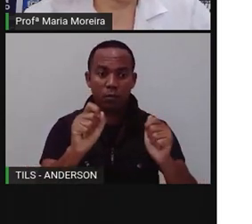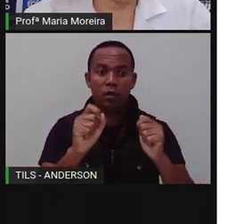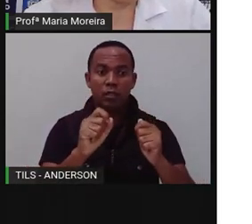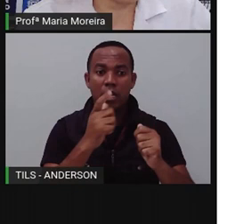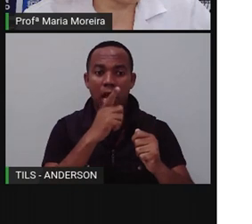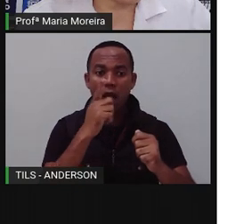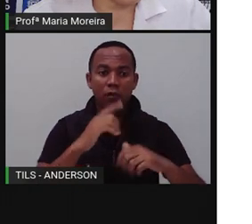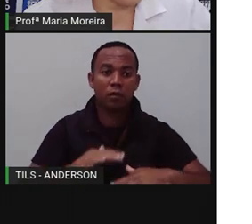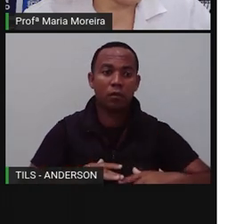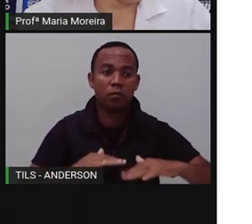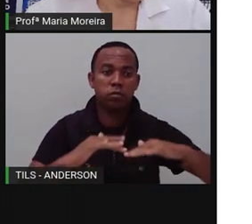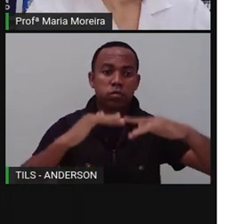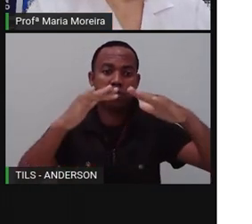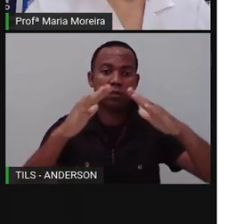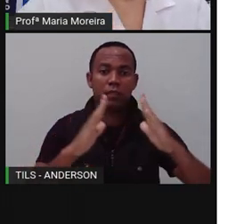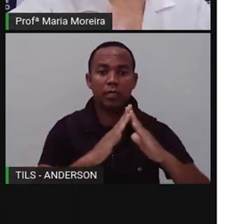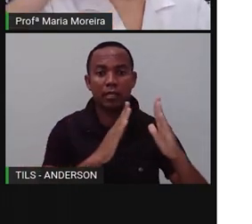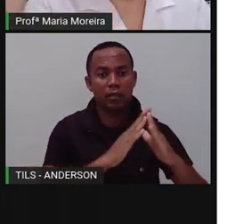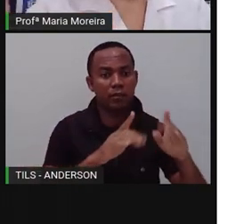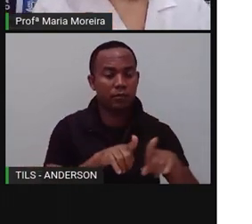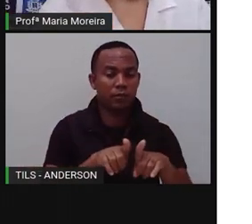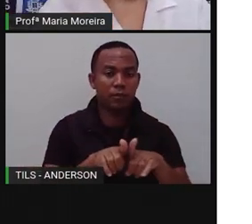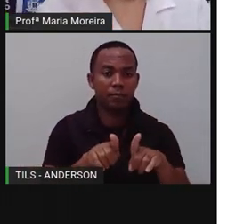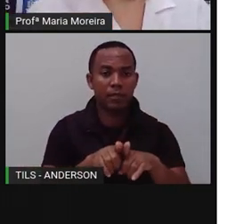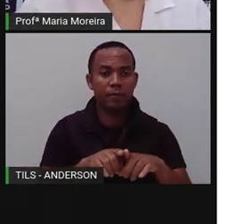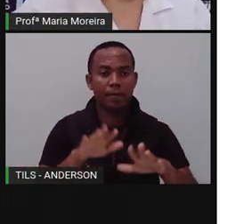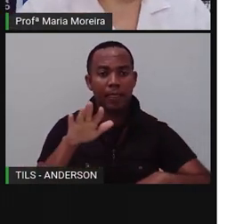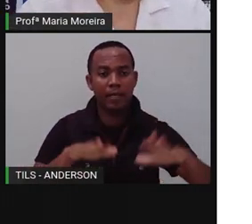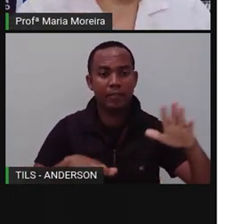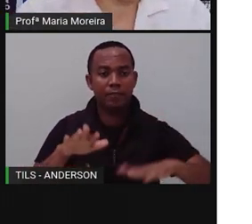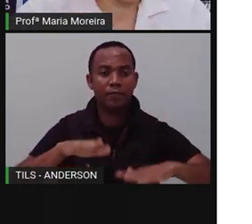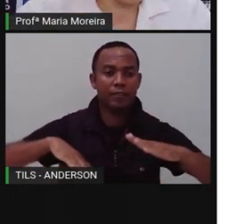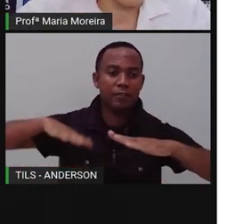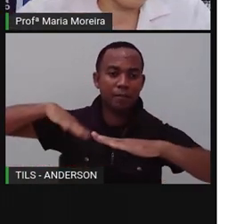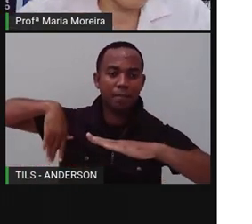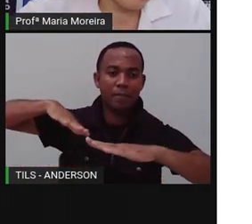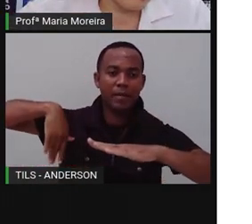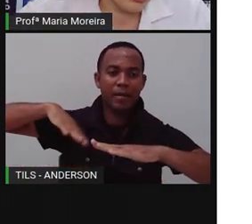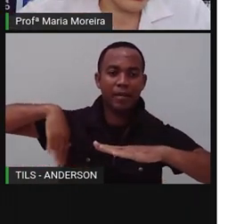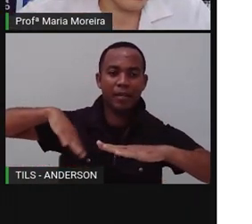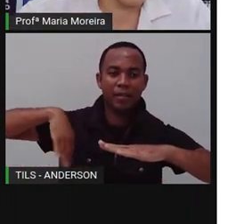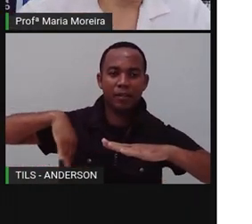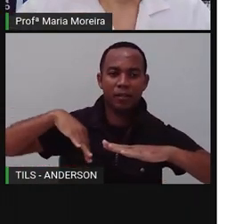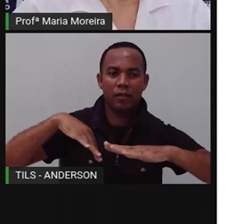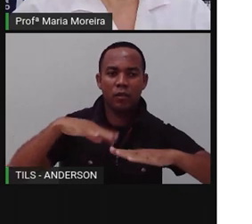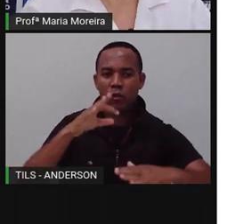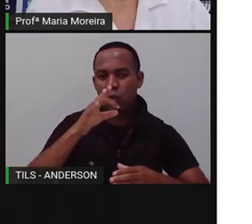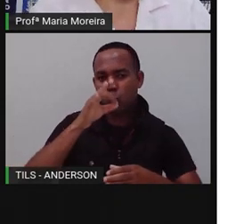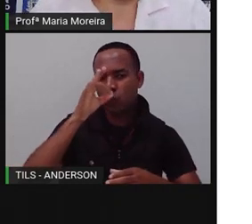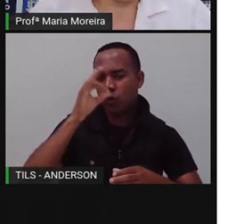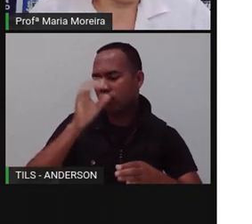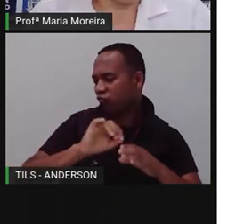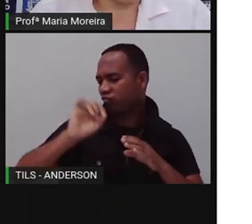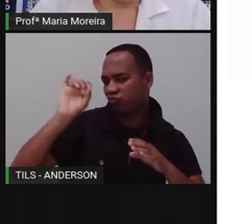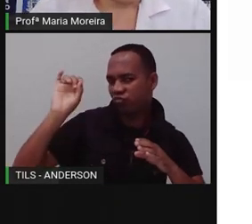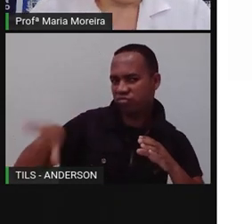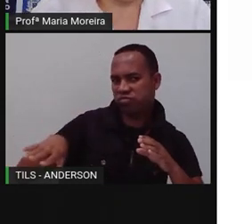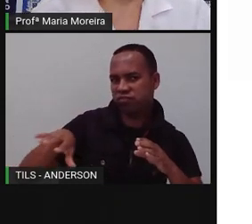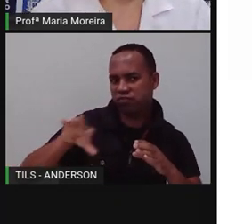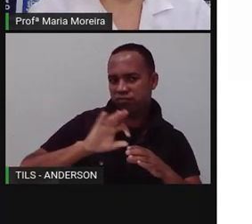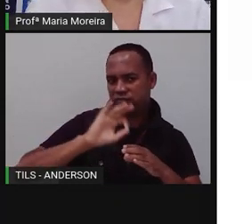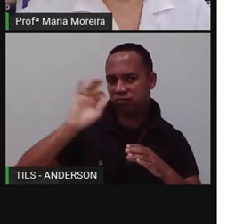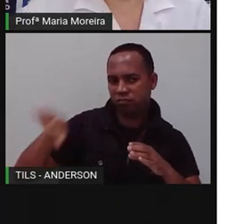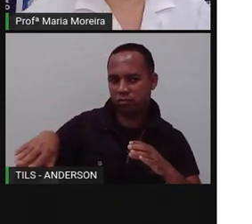diretamente algumas espécies. Então, às gente está na praia, joga o lixo, o canudinho ali na areia, é o habitat de alguém.